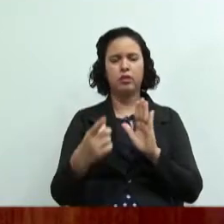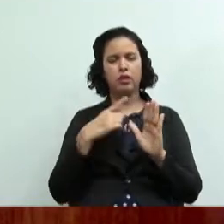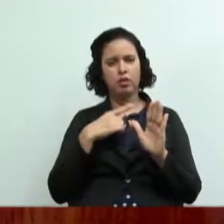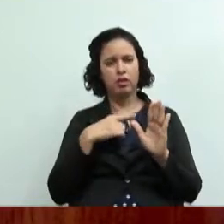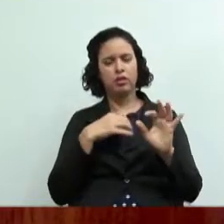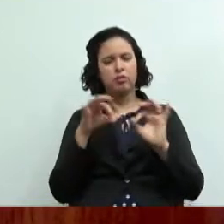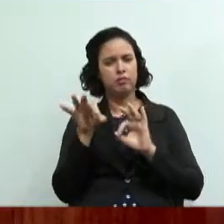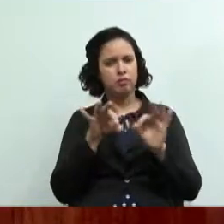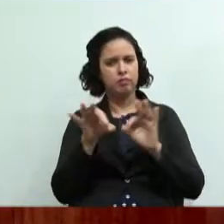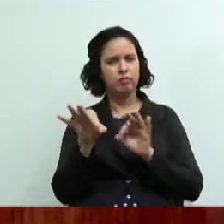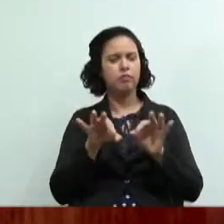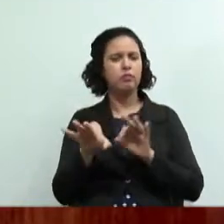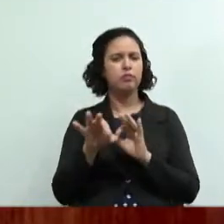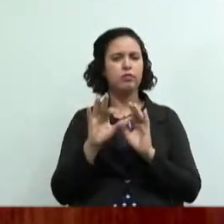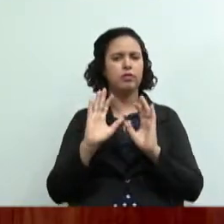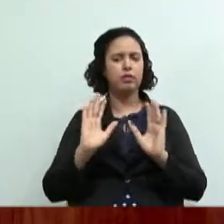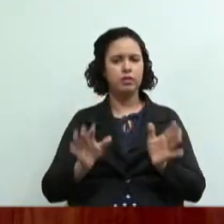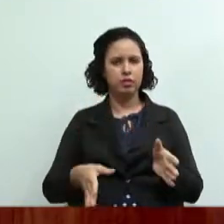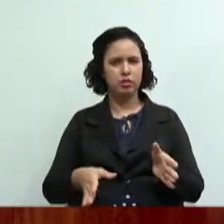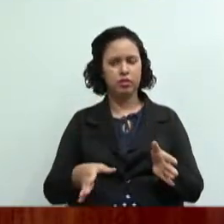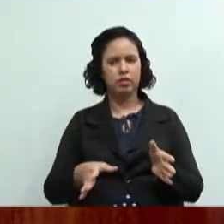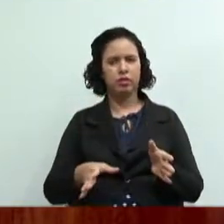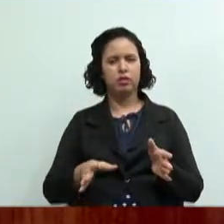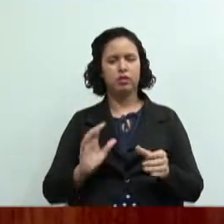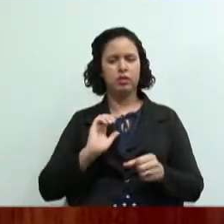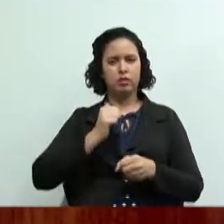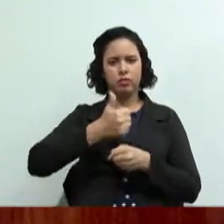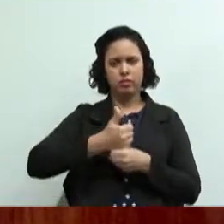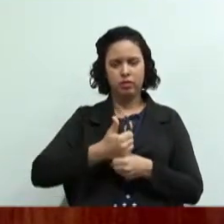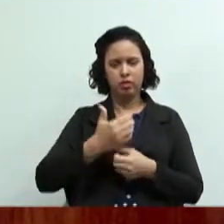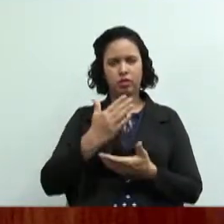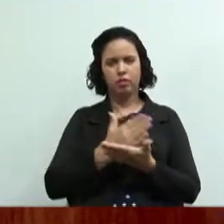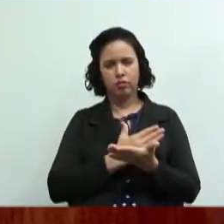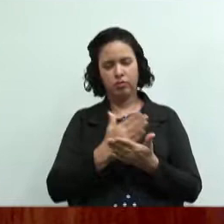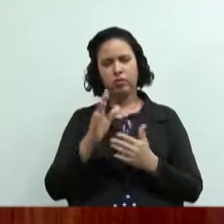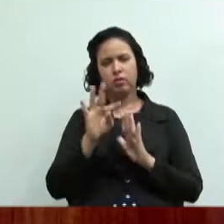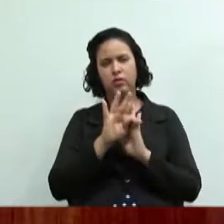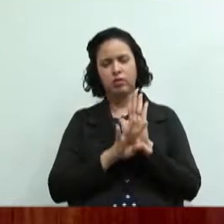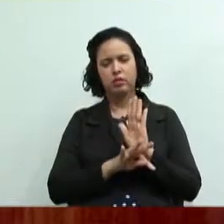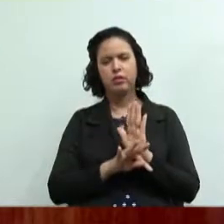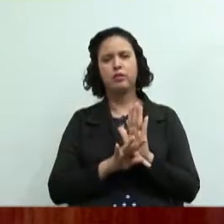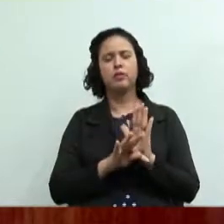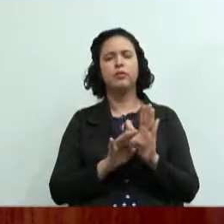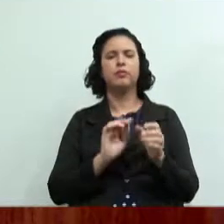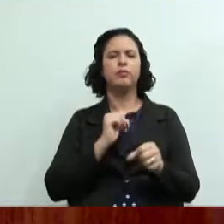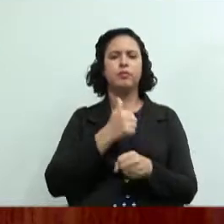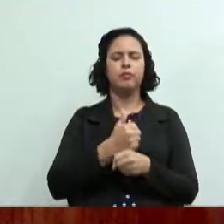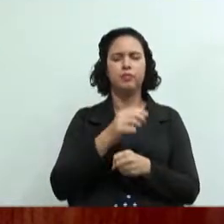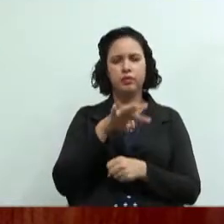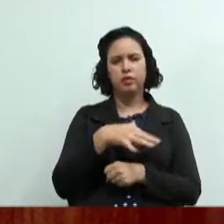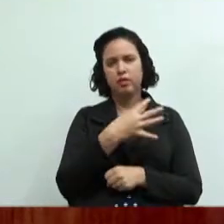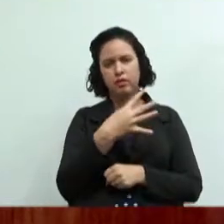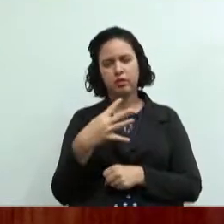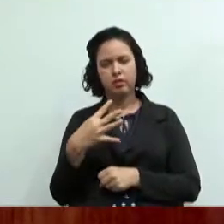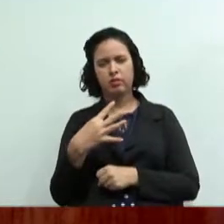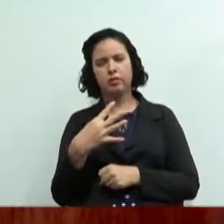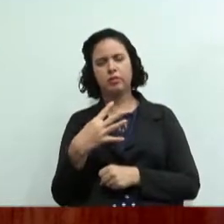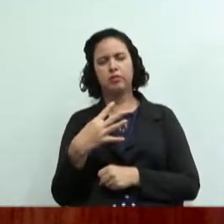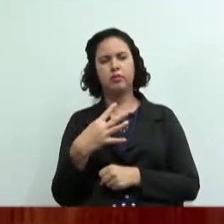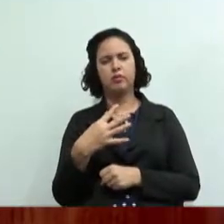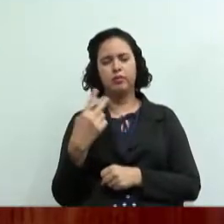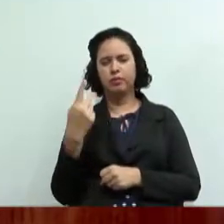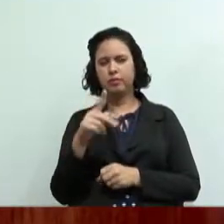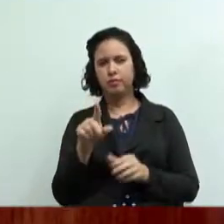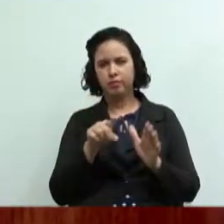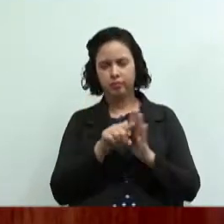pré-formatado esse banner vocês vão substituir alguns textos vão substituir os gráficos colocar os gráficos de vocês da pesquisa de